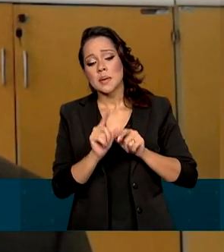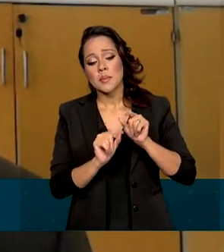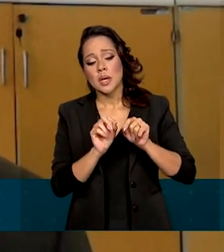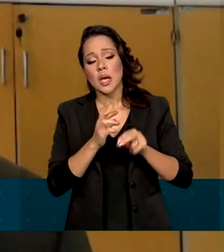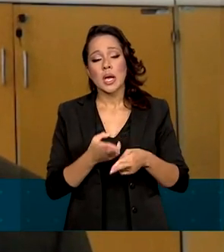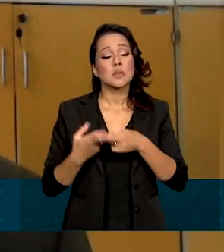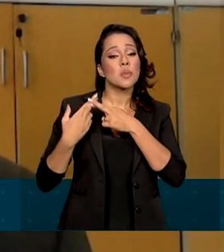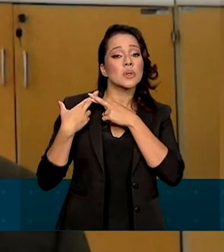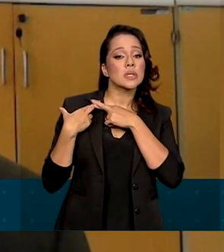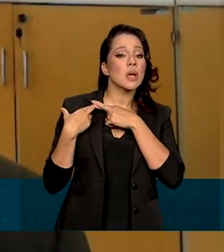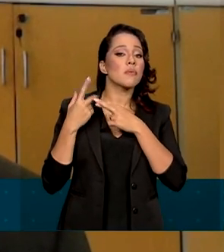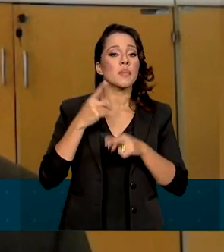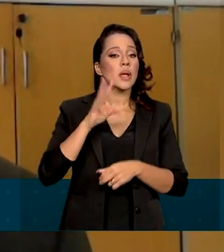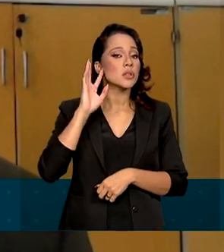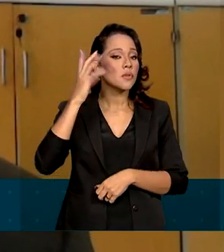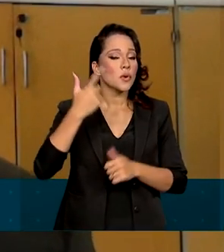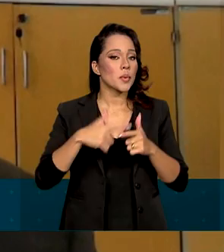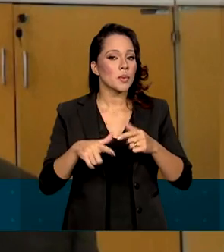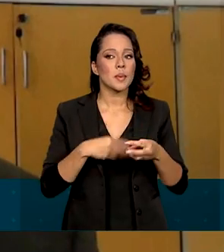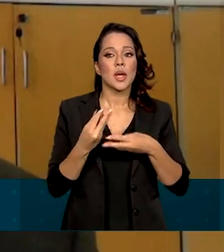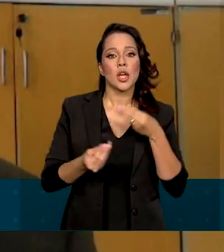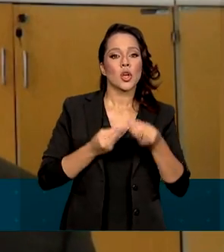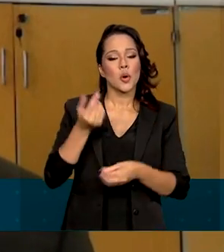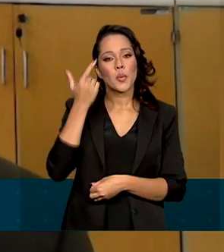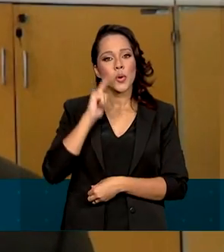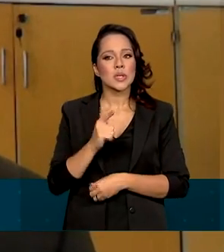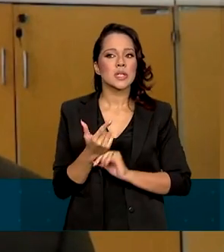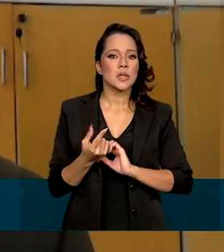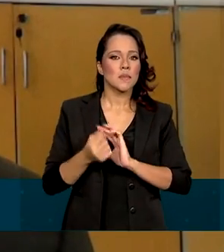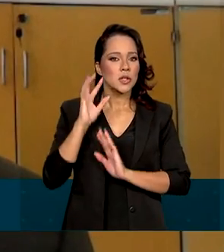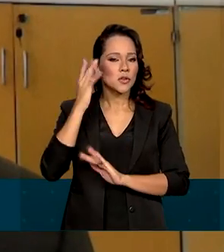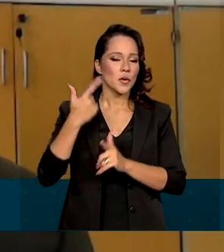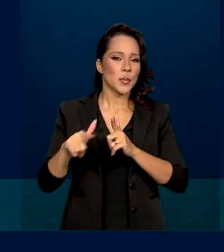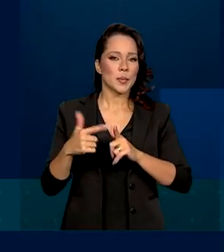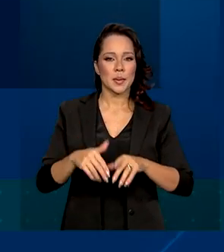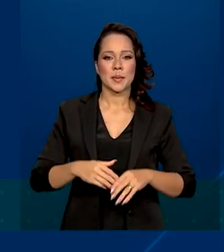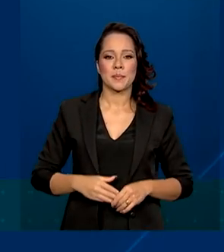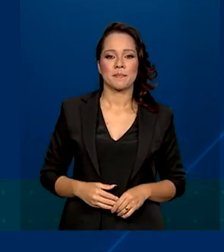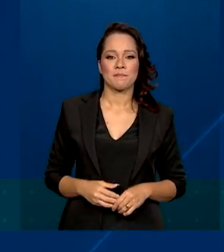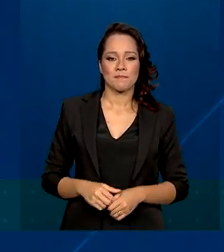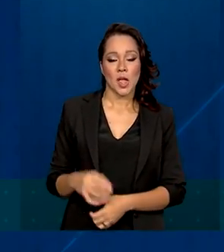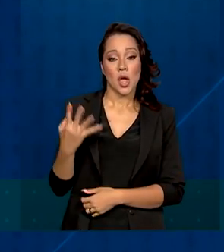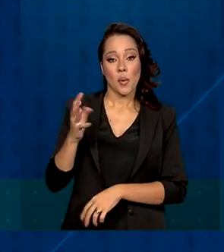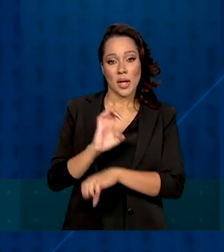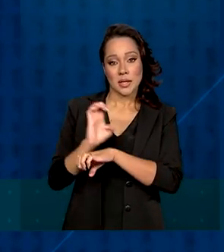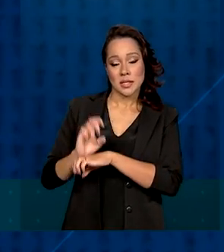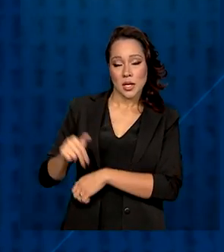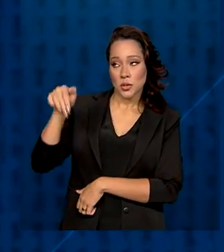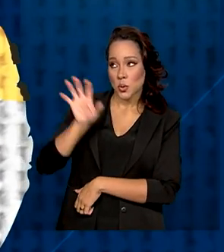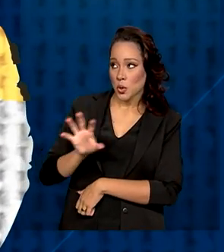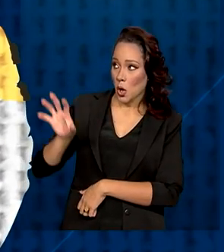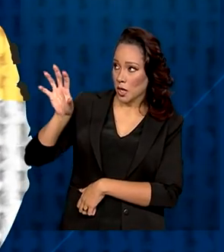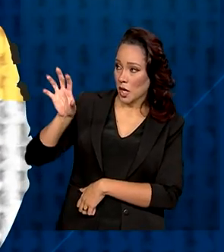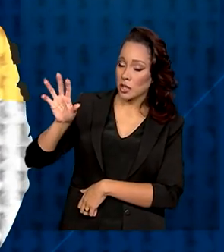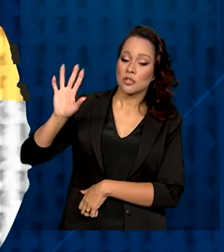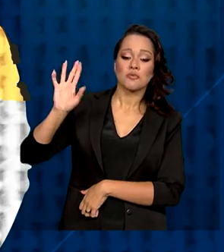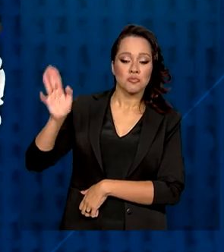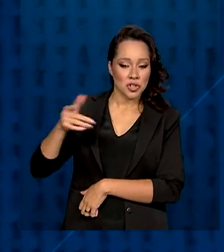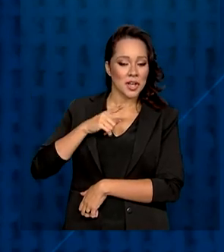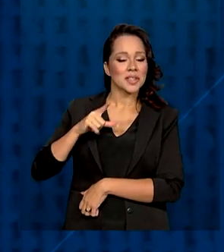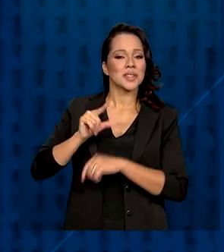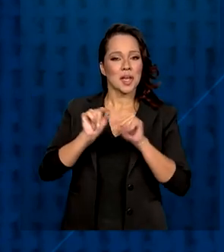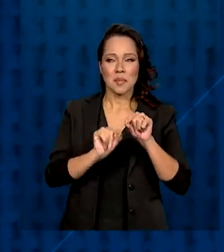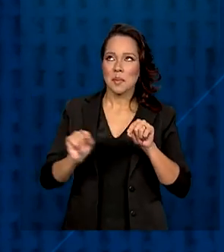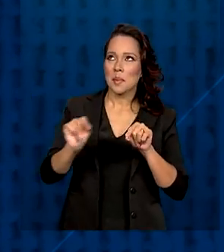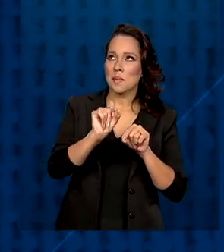responsável pela solução e como conseguir recursos para resolver aquele problema. Quatro estados do Nordeste já estão inseridos